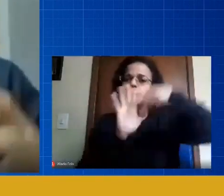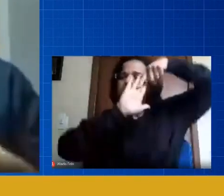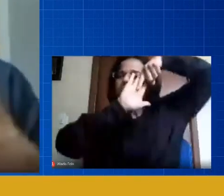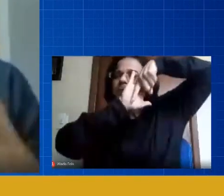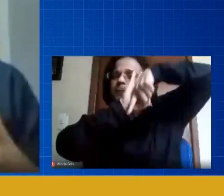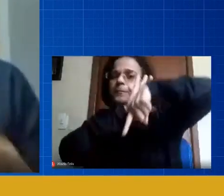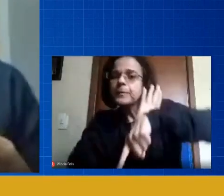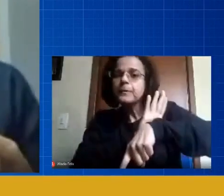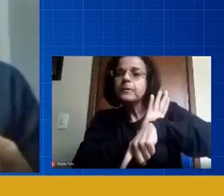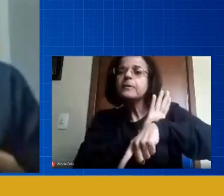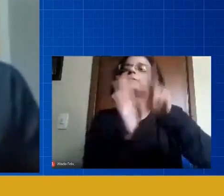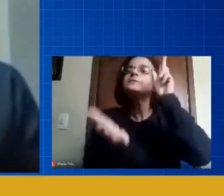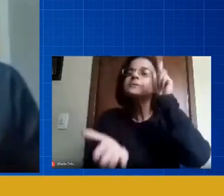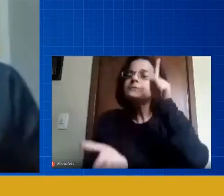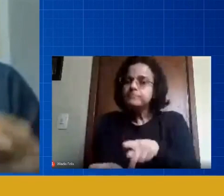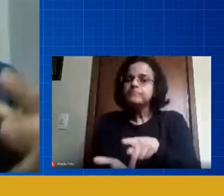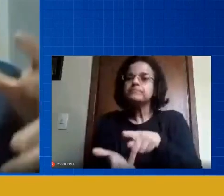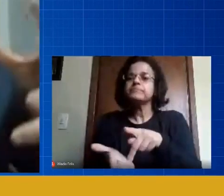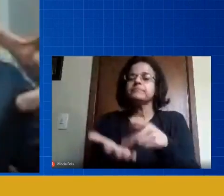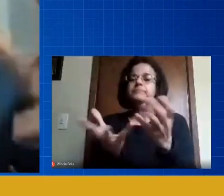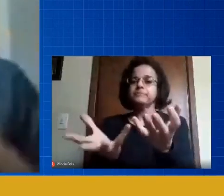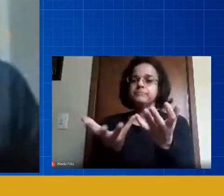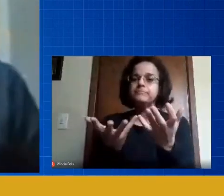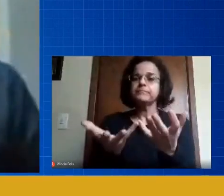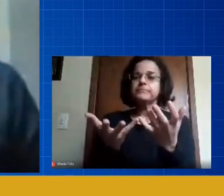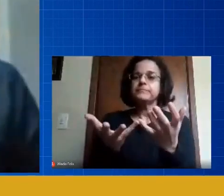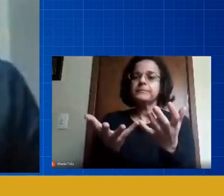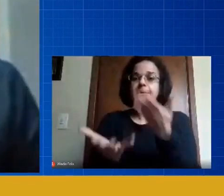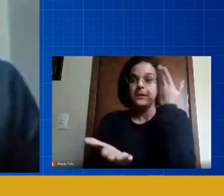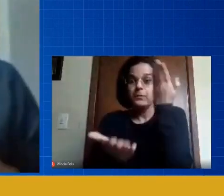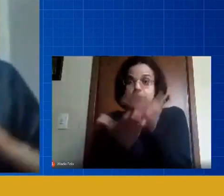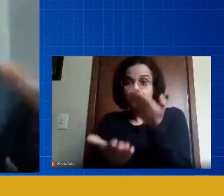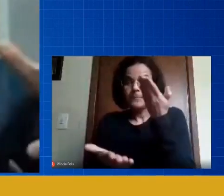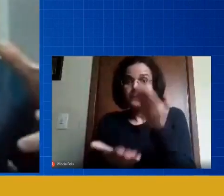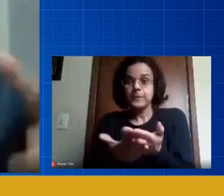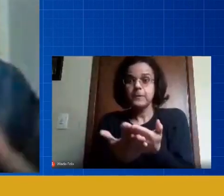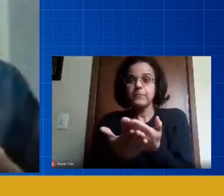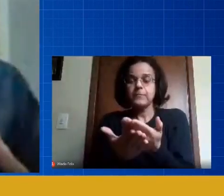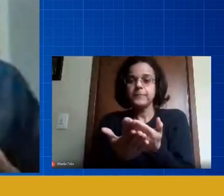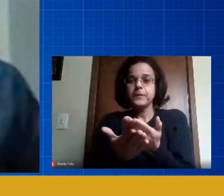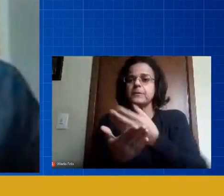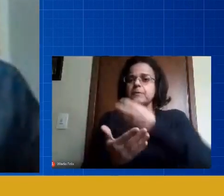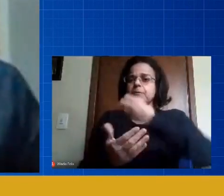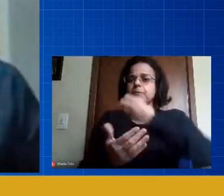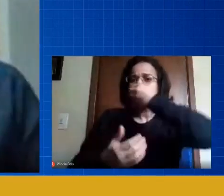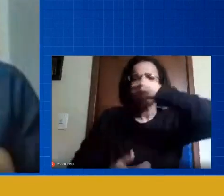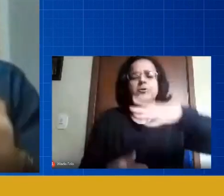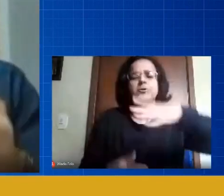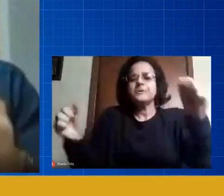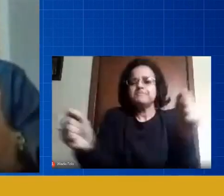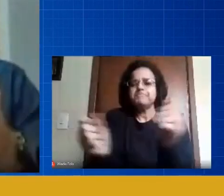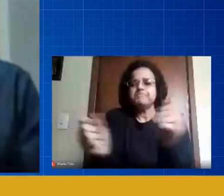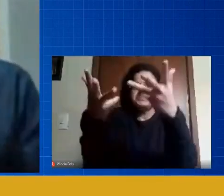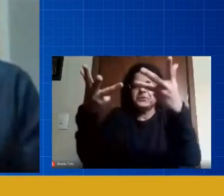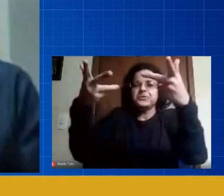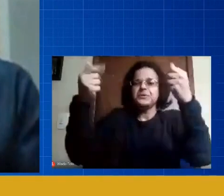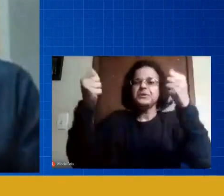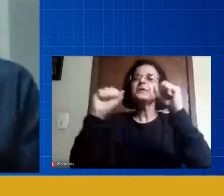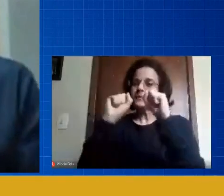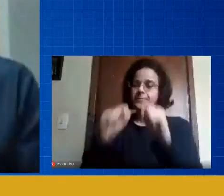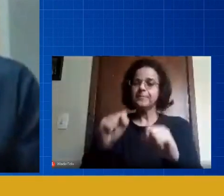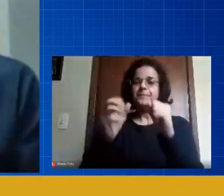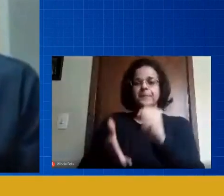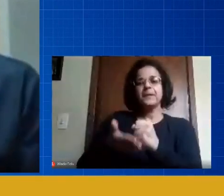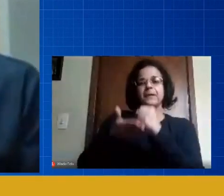efetivamente uma aula, algo fantástico, algo que vai contribuir